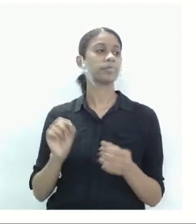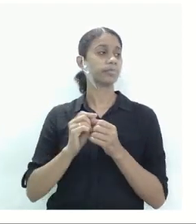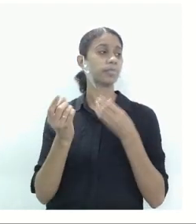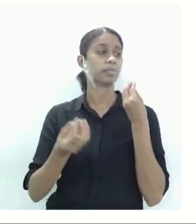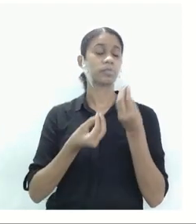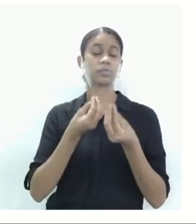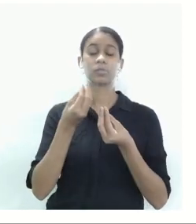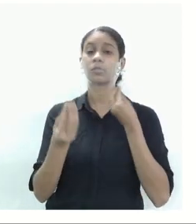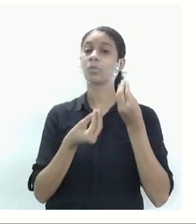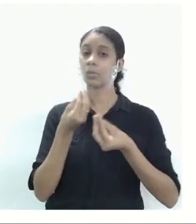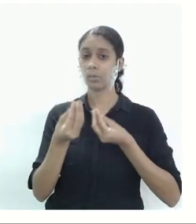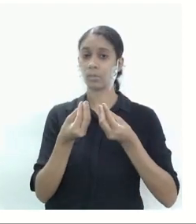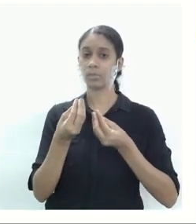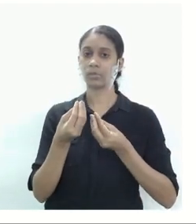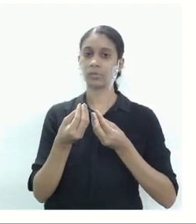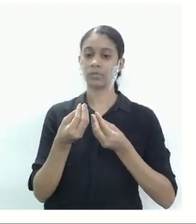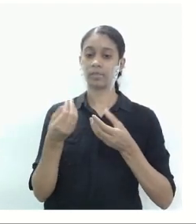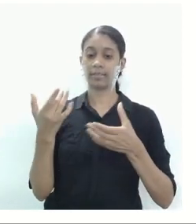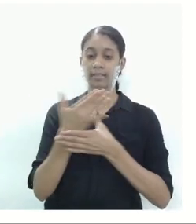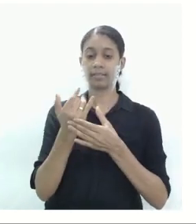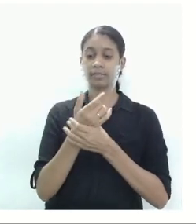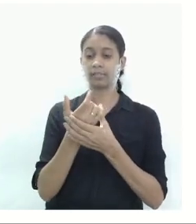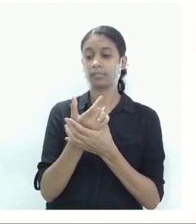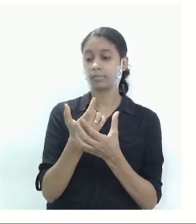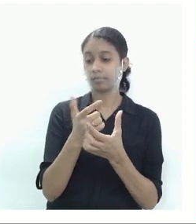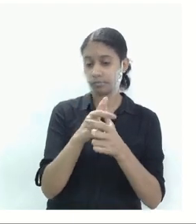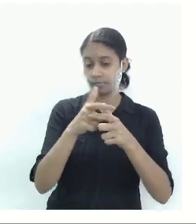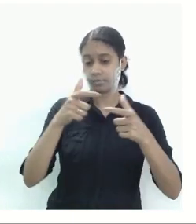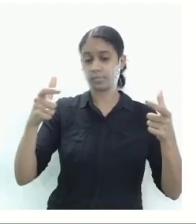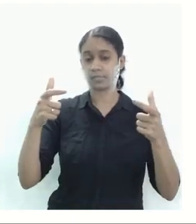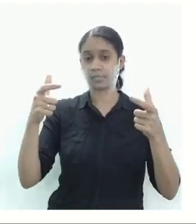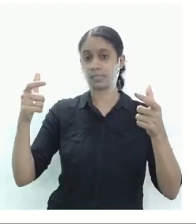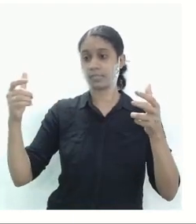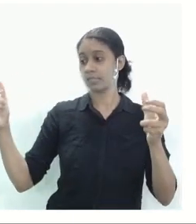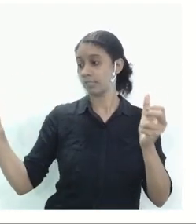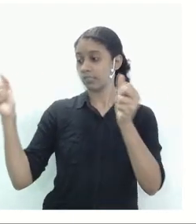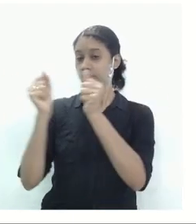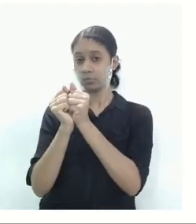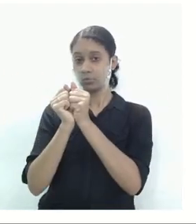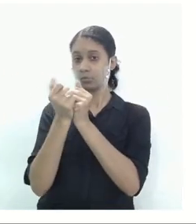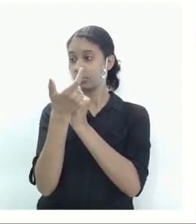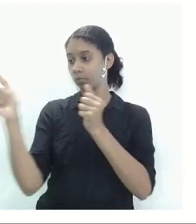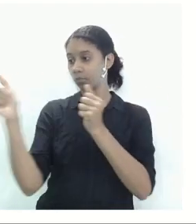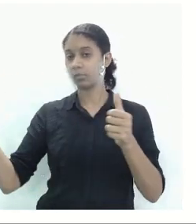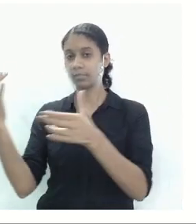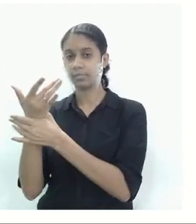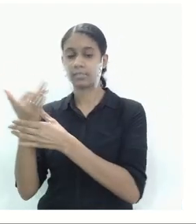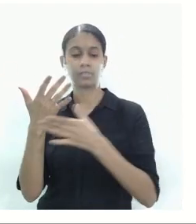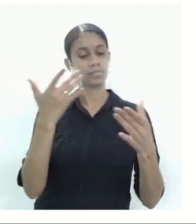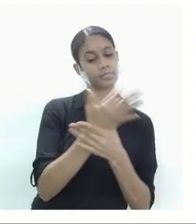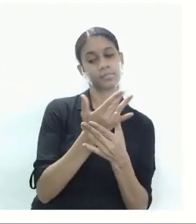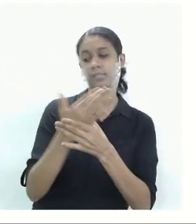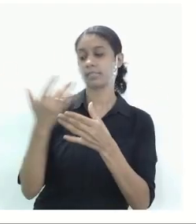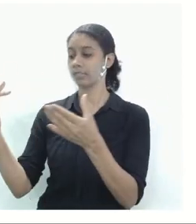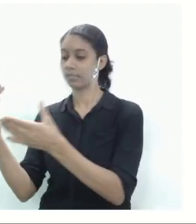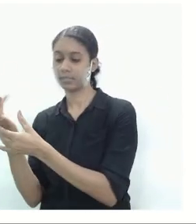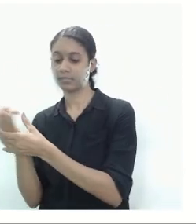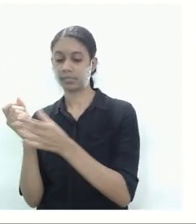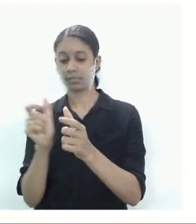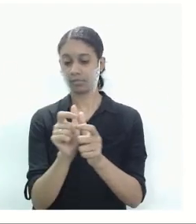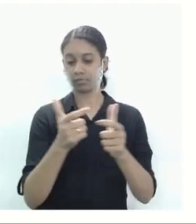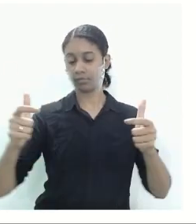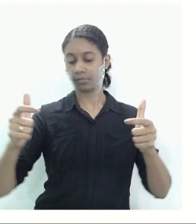cresce ao ponto de se unir com uma outra cidade né? Então você vê um ambiente urbano